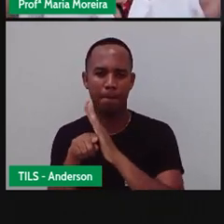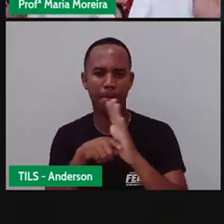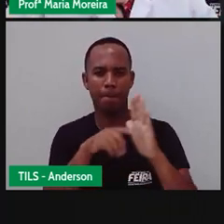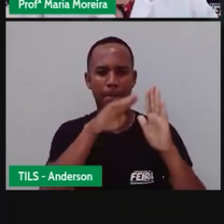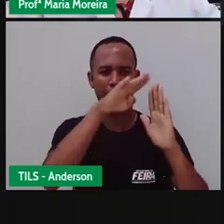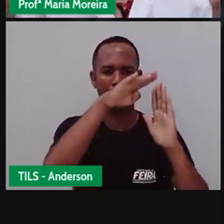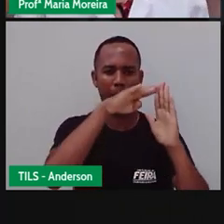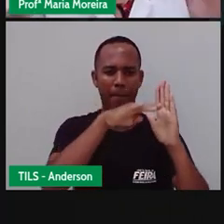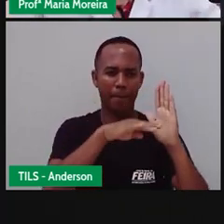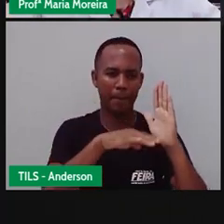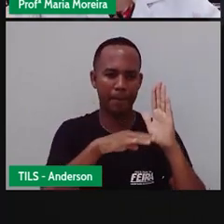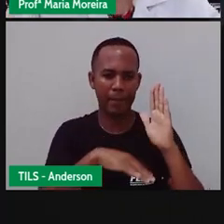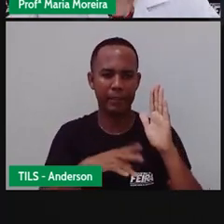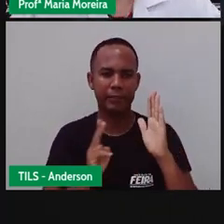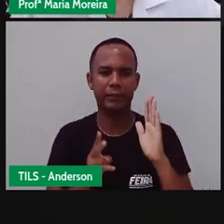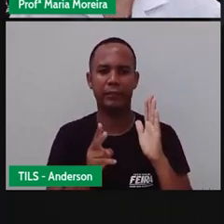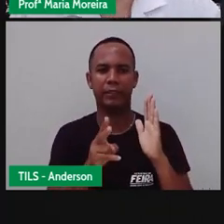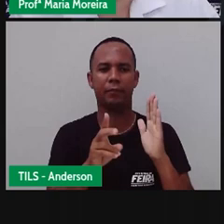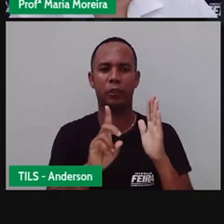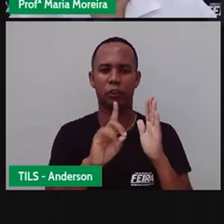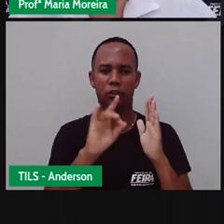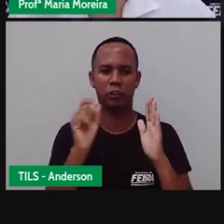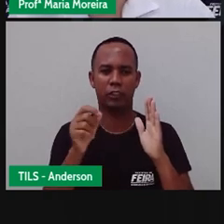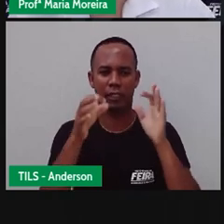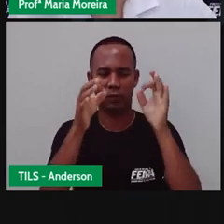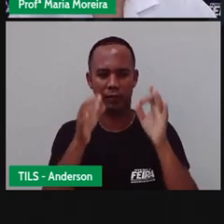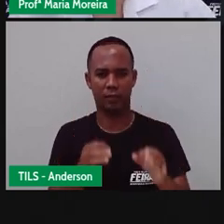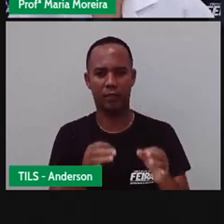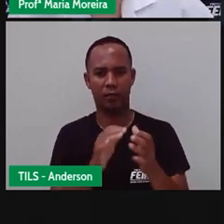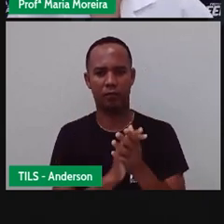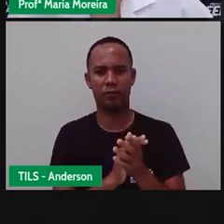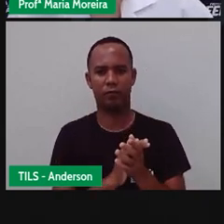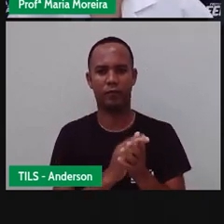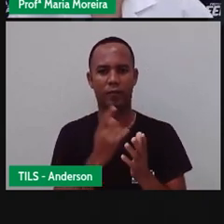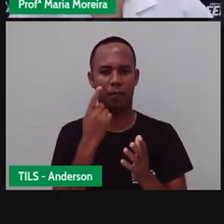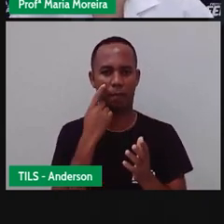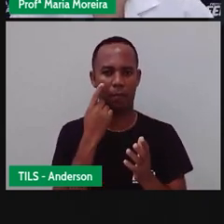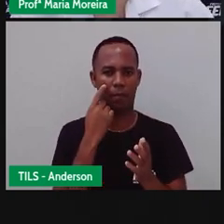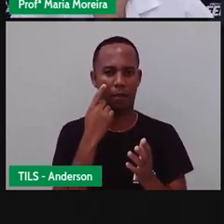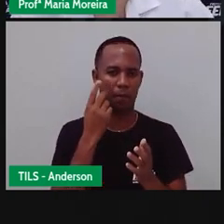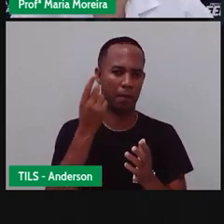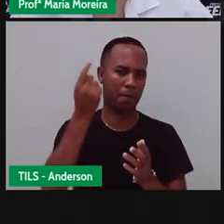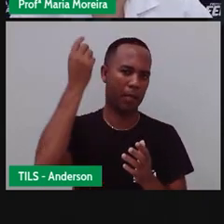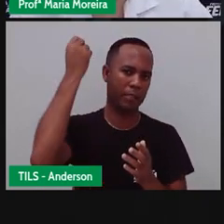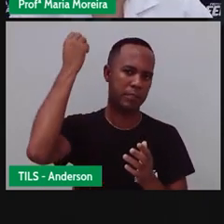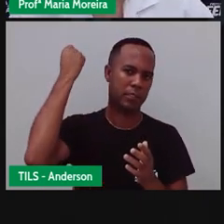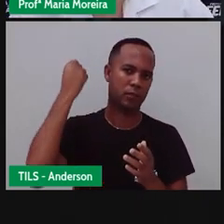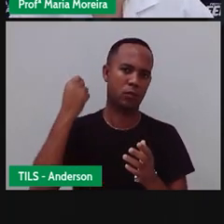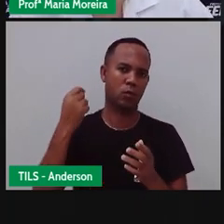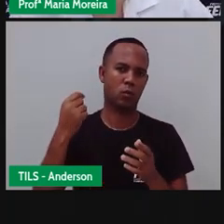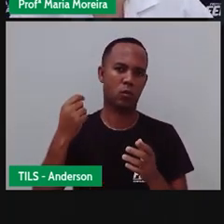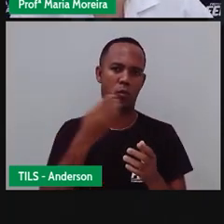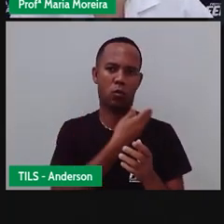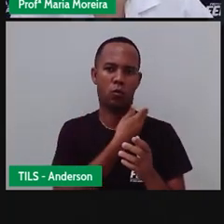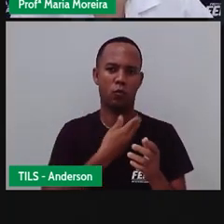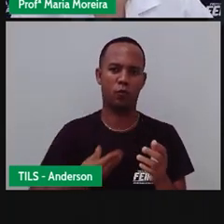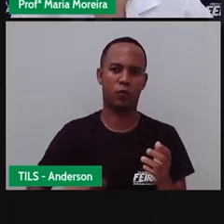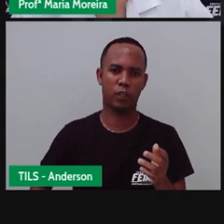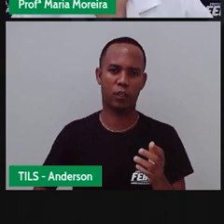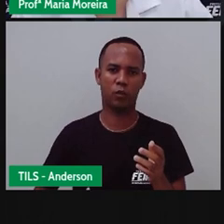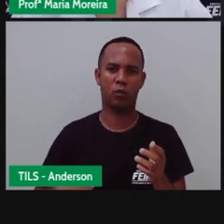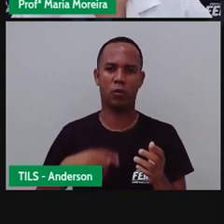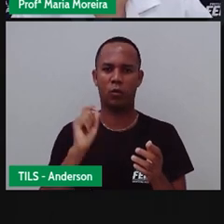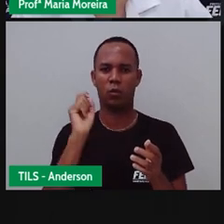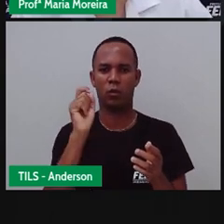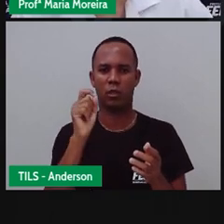fosse cobrado sempre no mesmo período. Foi lá, inclusive, no Império de Júlio César, que nasceu o conceito